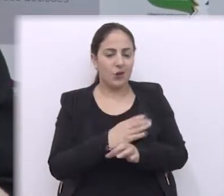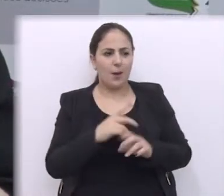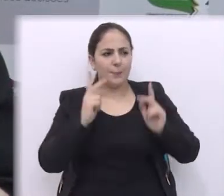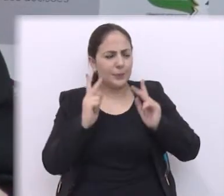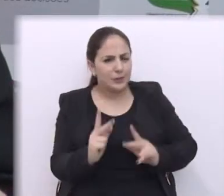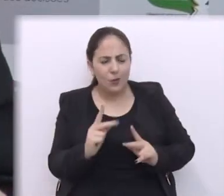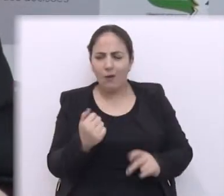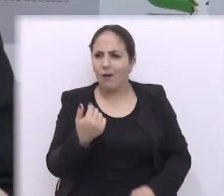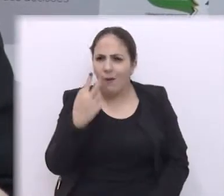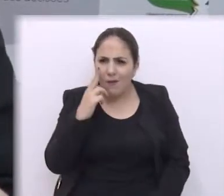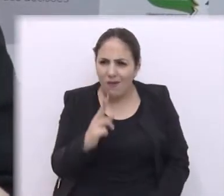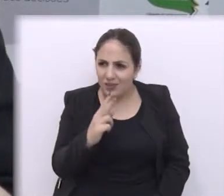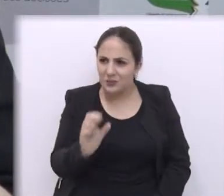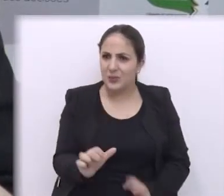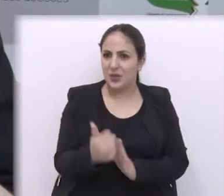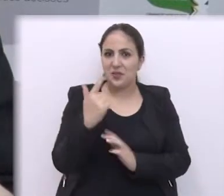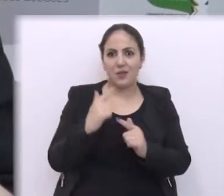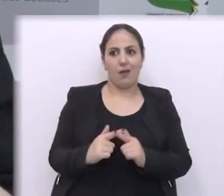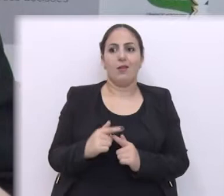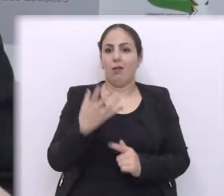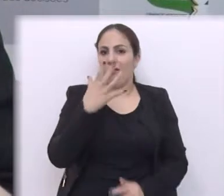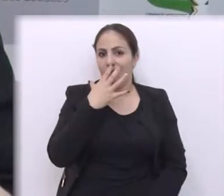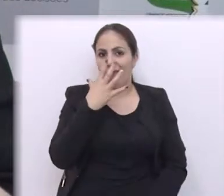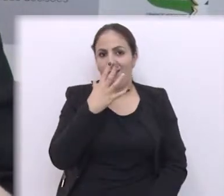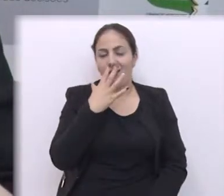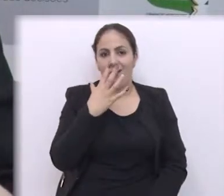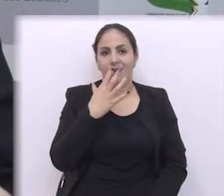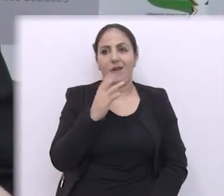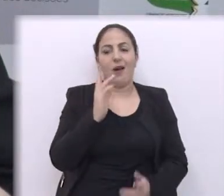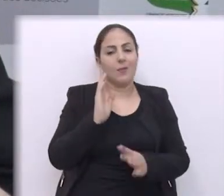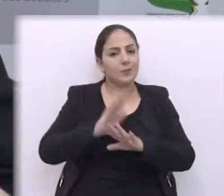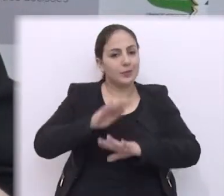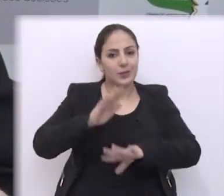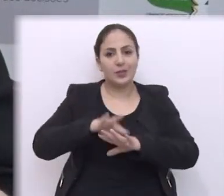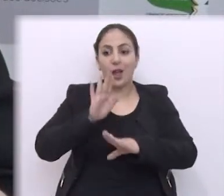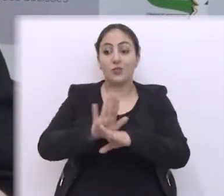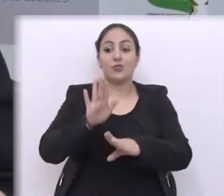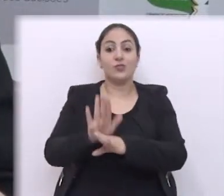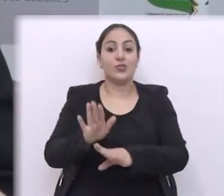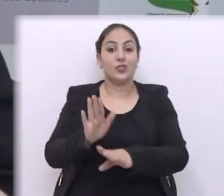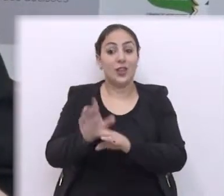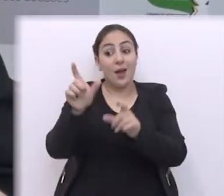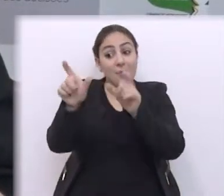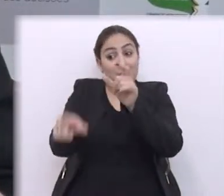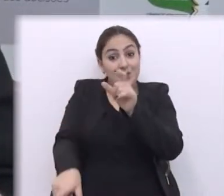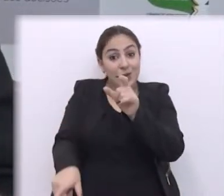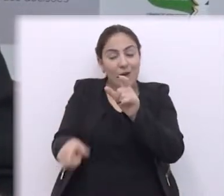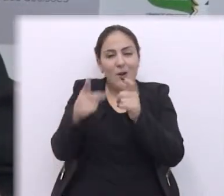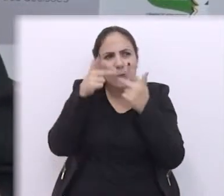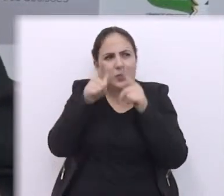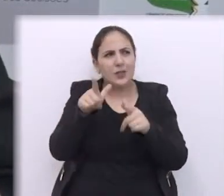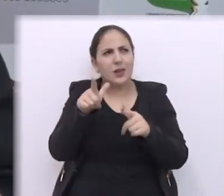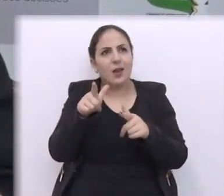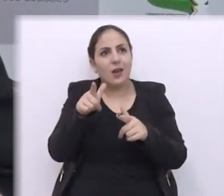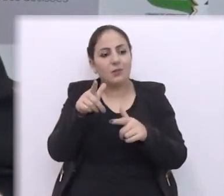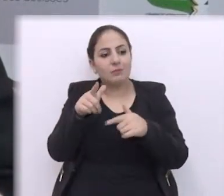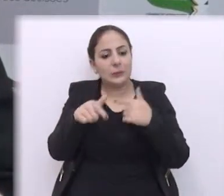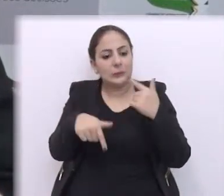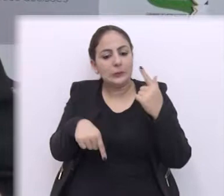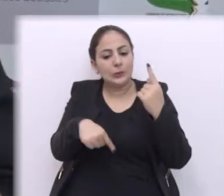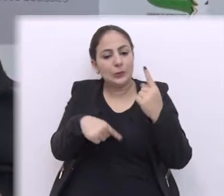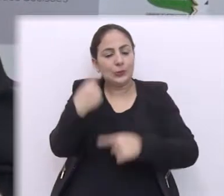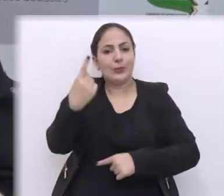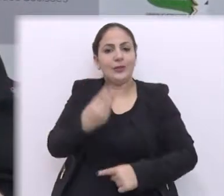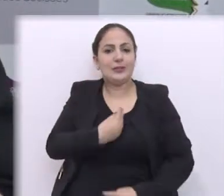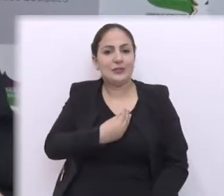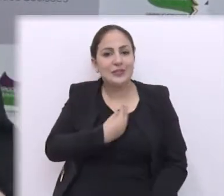quem está vindo compor ele ajudar o Planalto ele cada vez vai ajudar mais a pessoa a enfrentar a